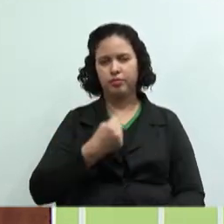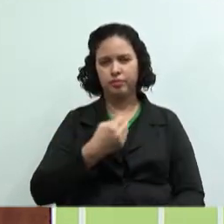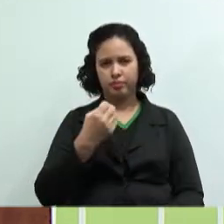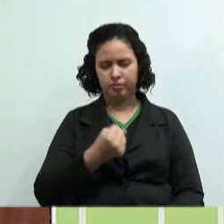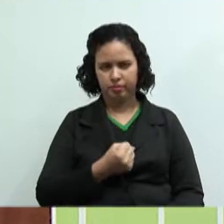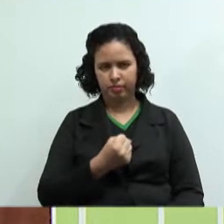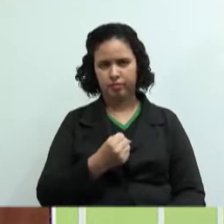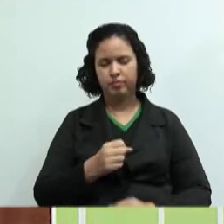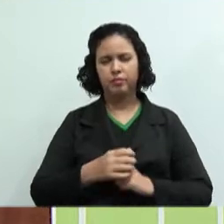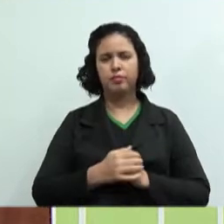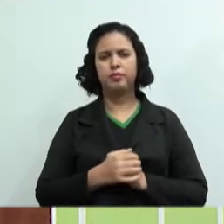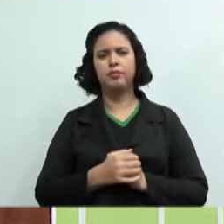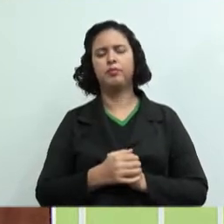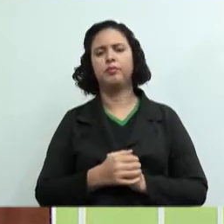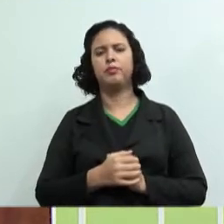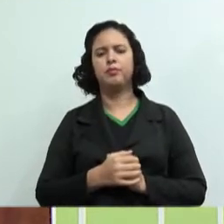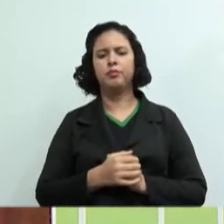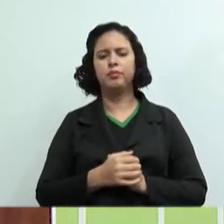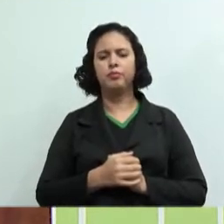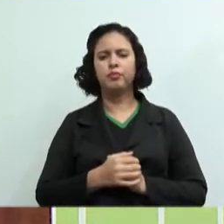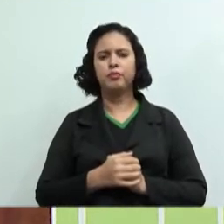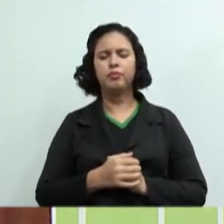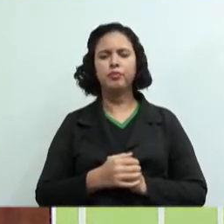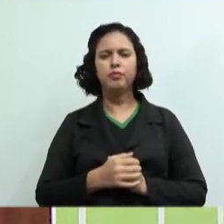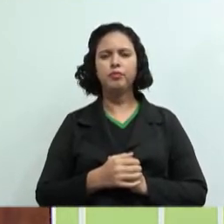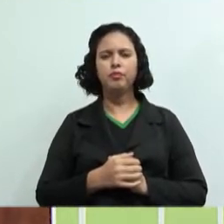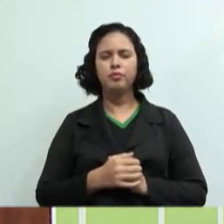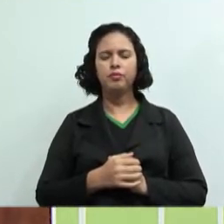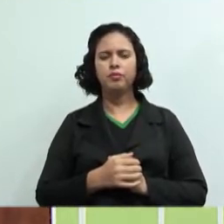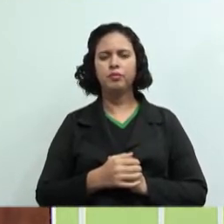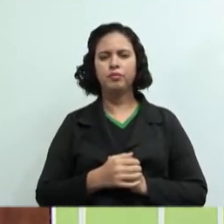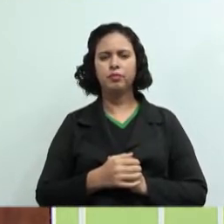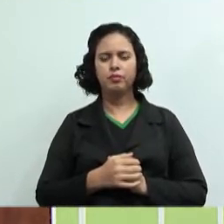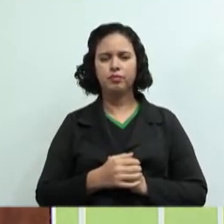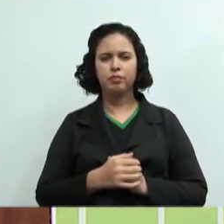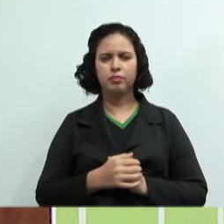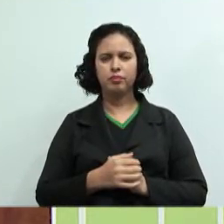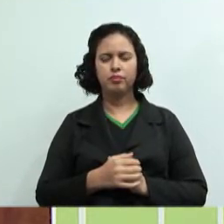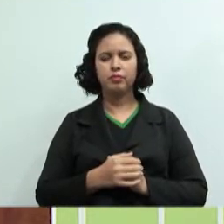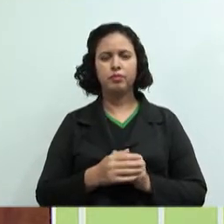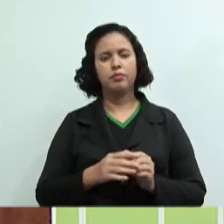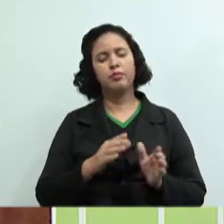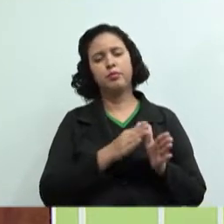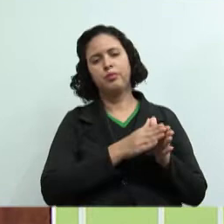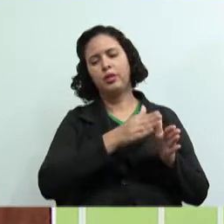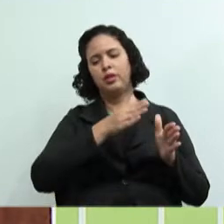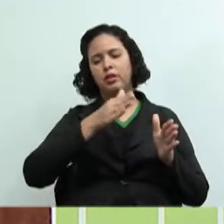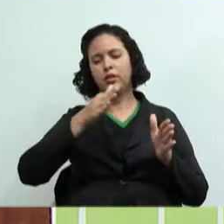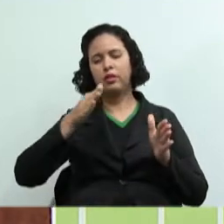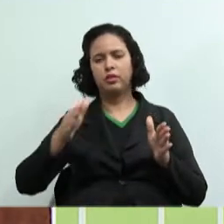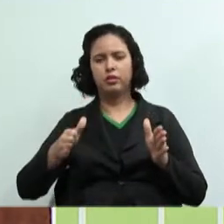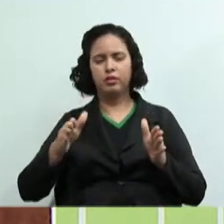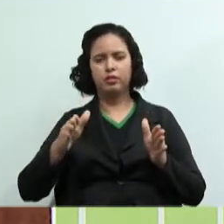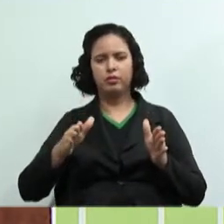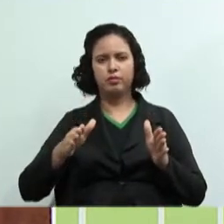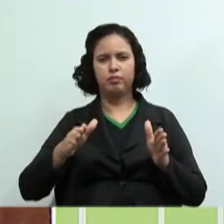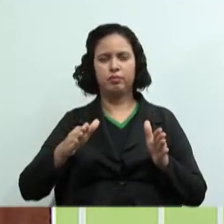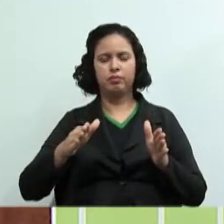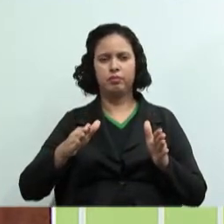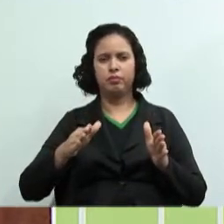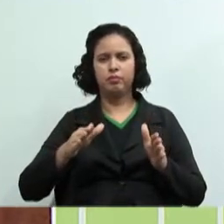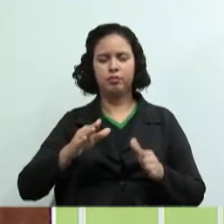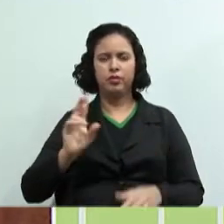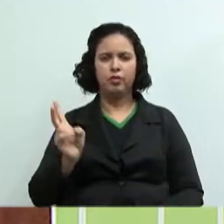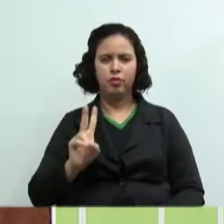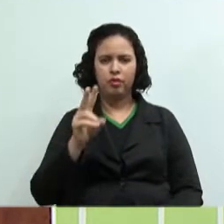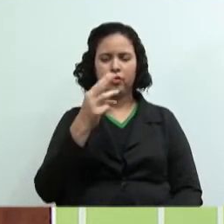nesse período que eu estava produzindo aumentou o valor de três reais, foi para quatro.